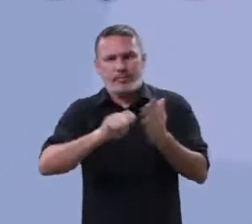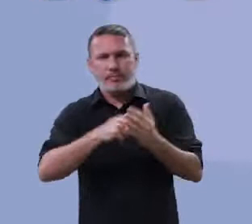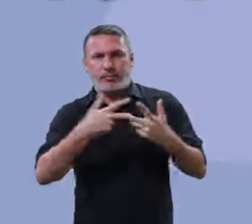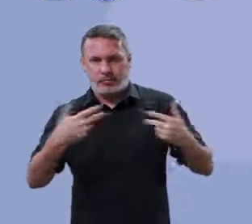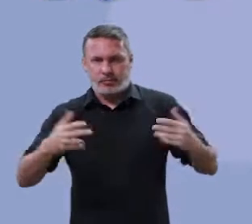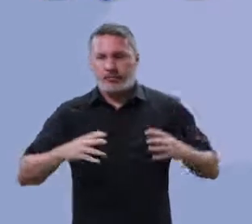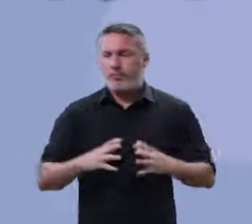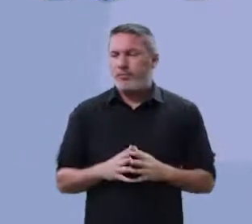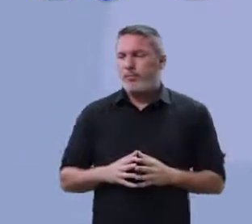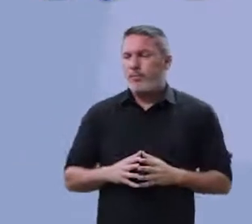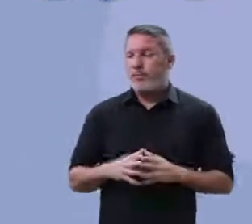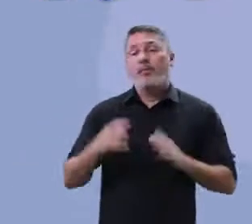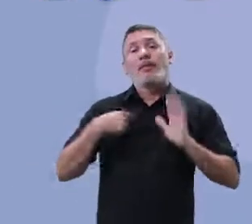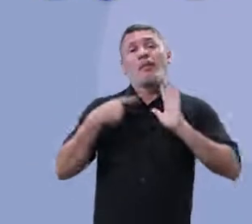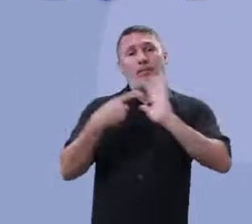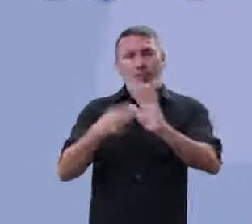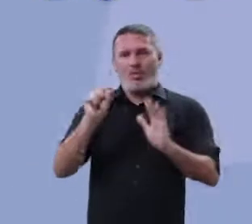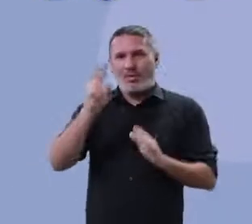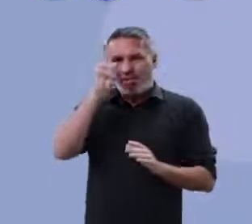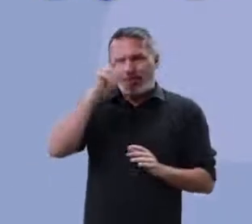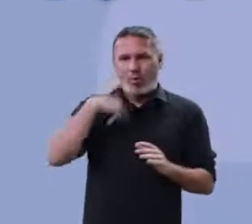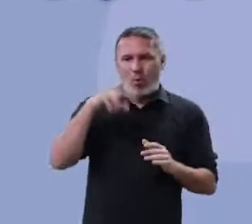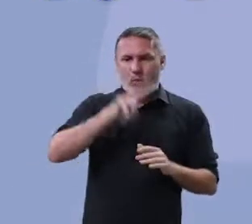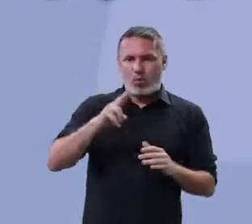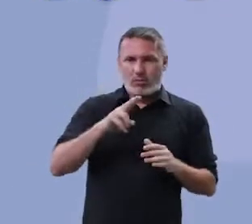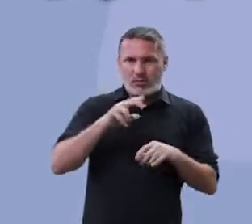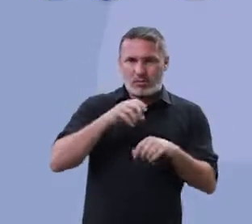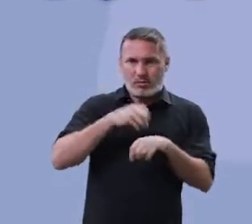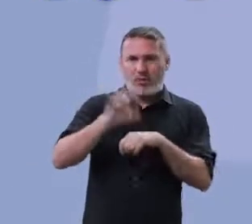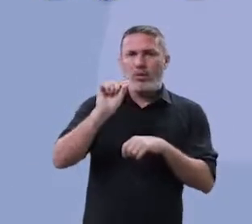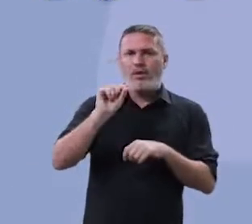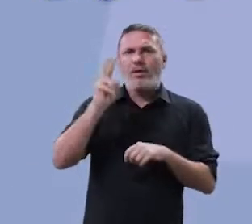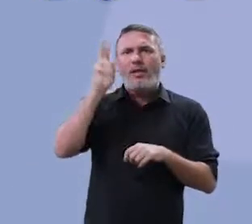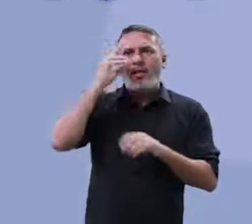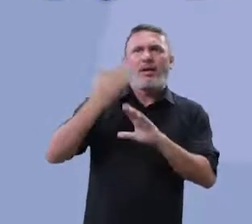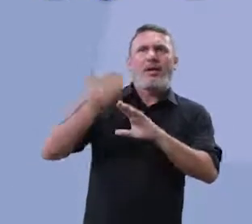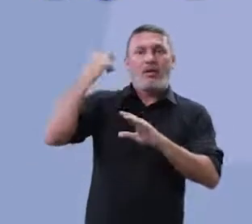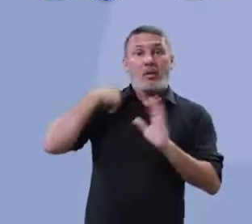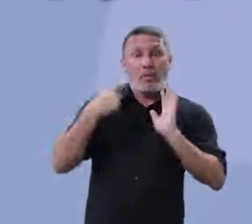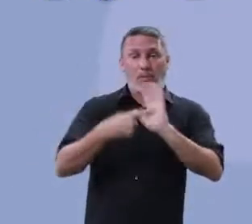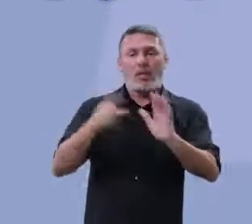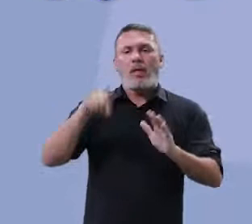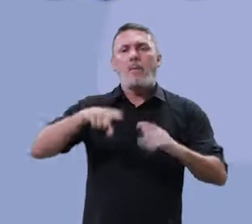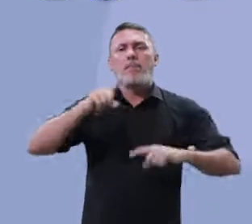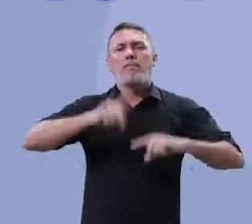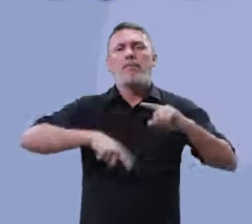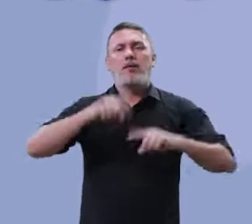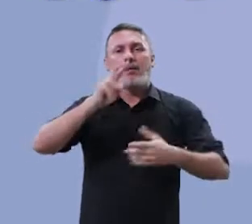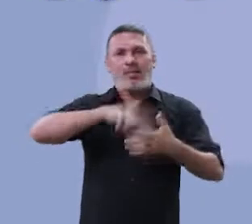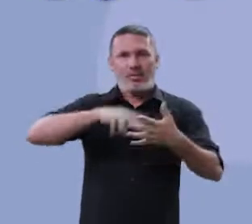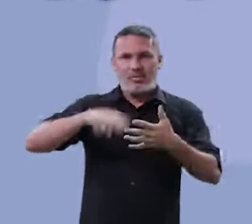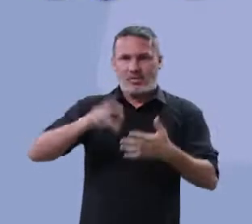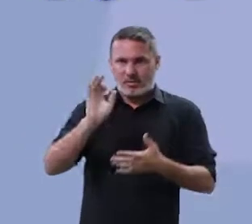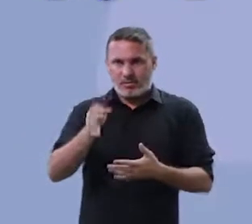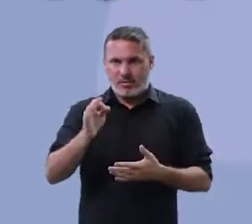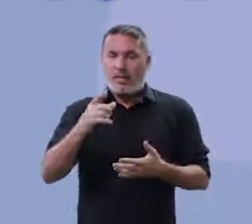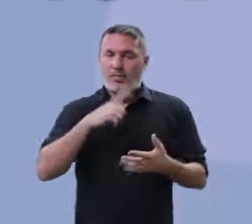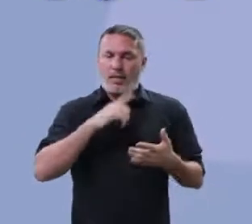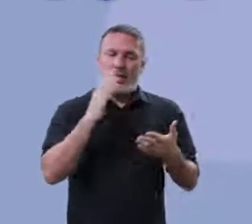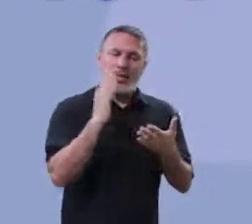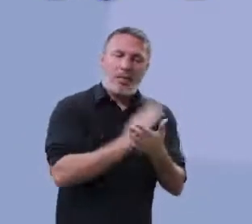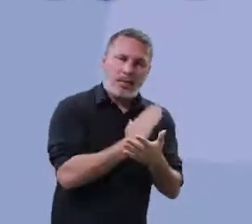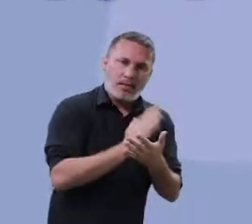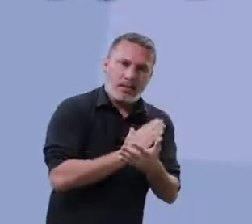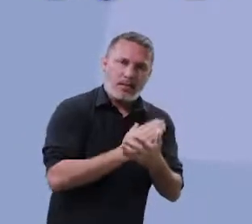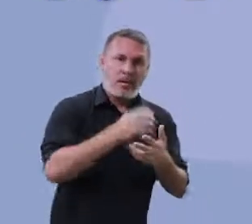questão da escrita e Então, o que eu estou utilizando? Eu falei com vocês nas nossas primeiras aulas desse material de leitura, que é o caderno, né?